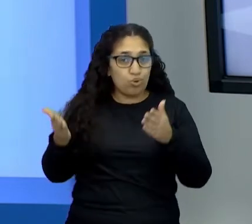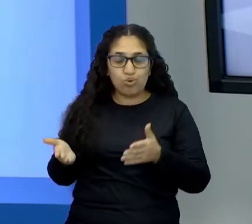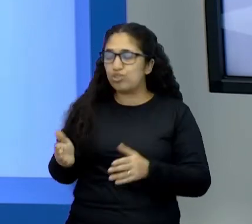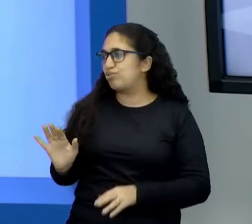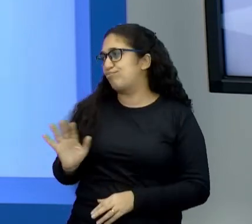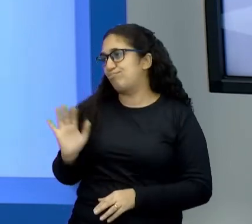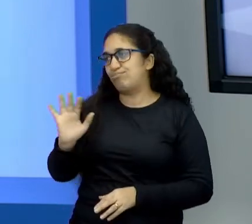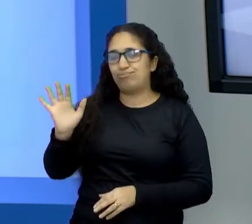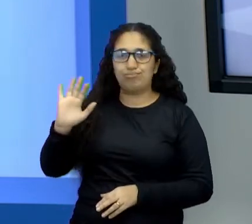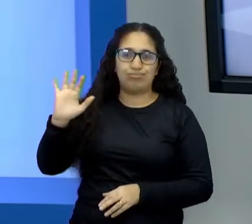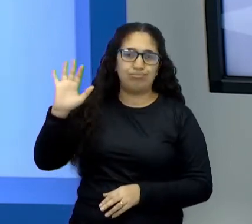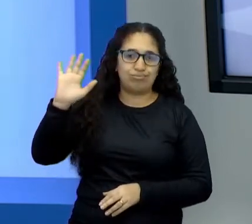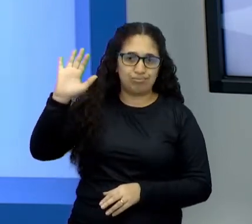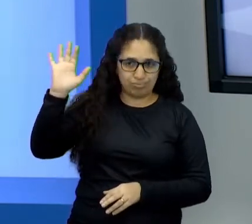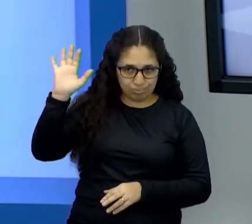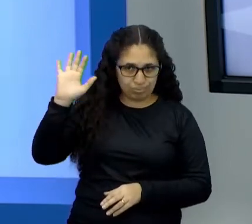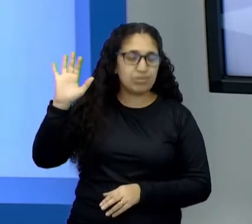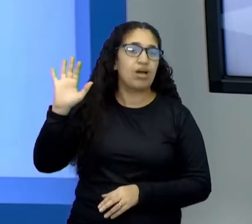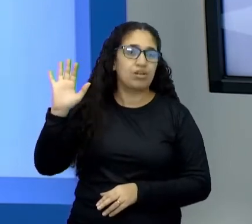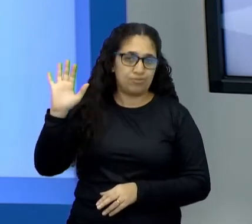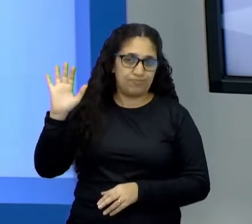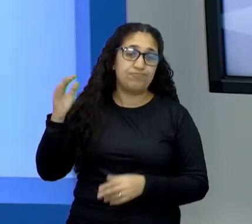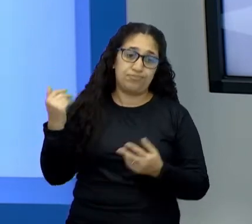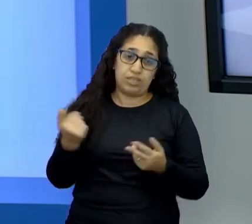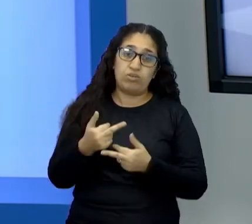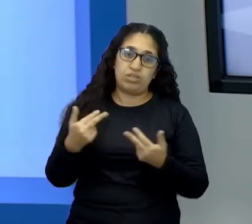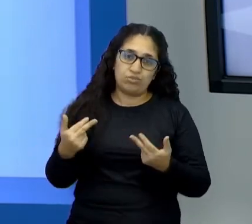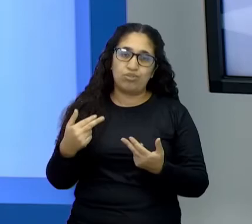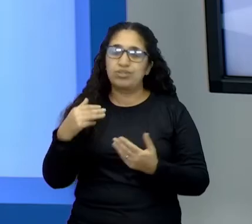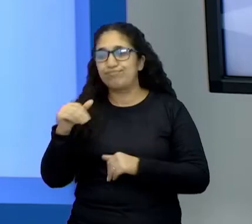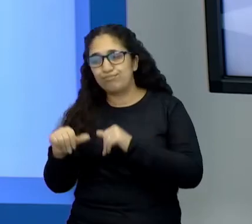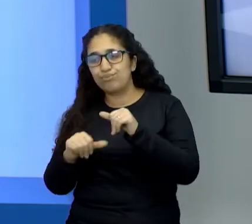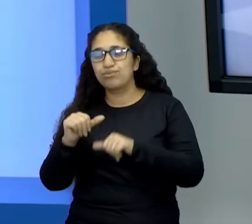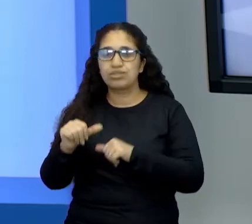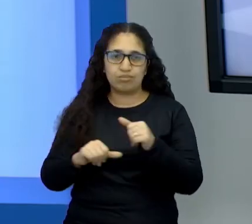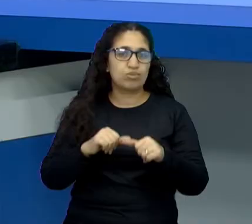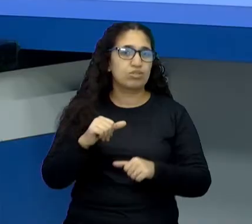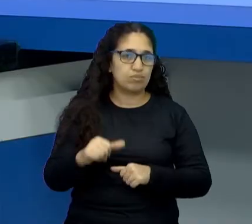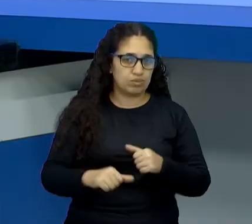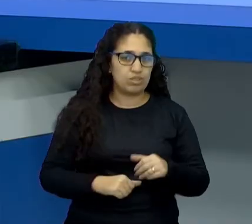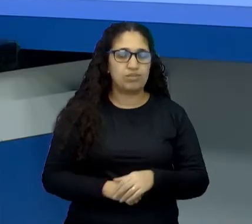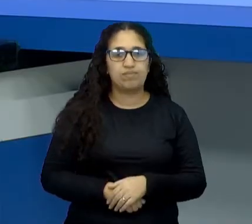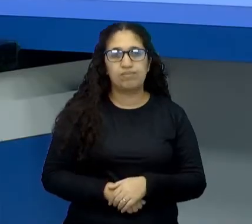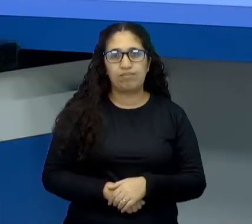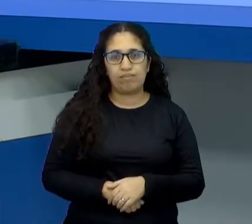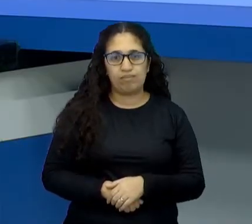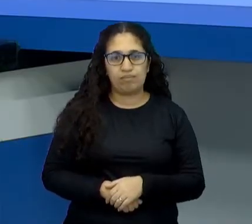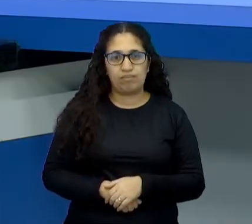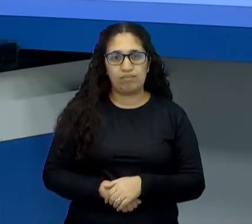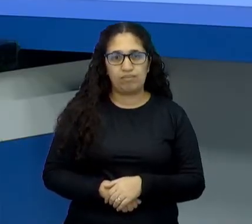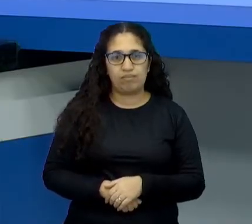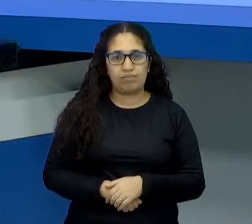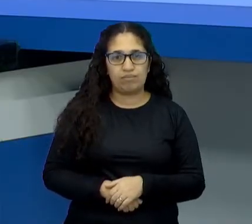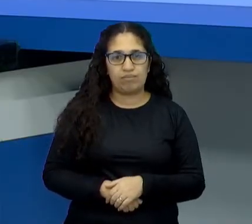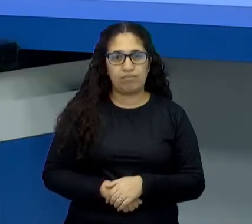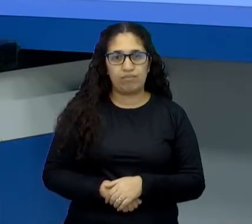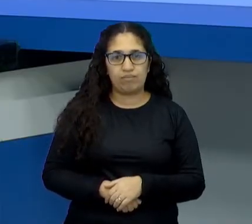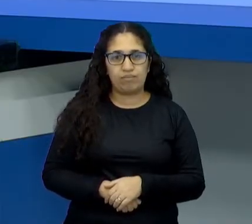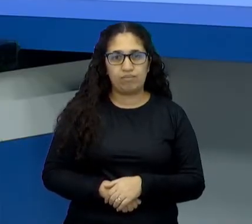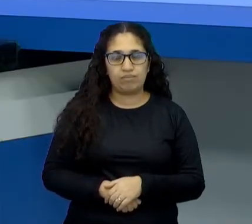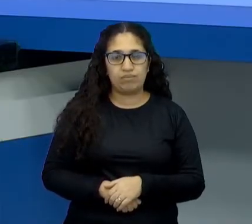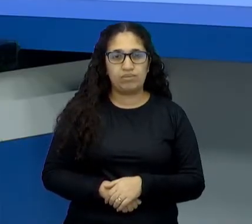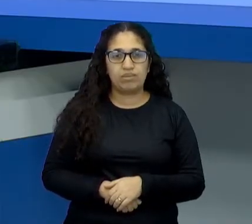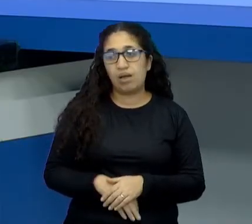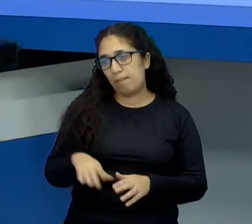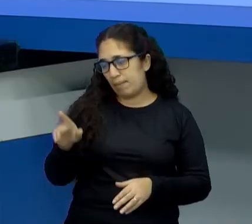mais caro também. Então, essas coisas todas vão aí alterando a programação. É. Vai mudando aí os rumos, né? É. Mas não deixou